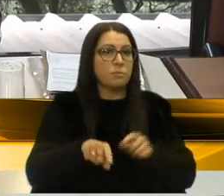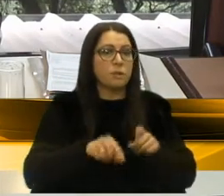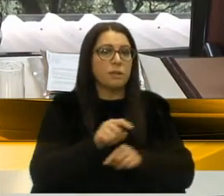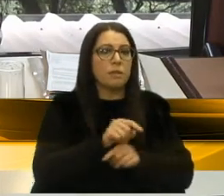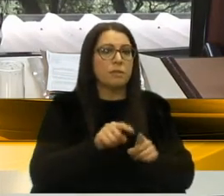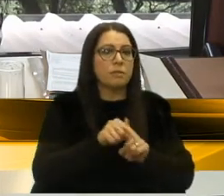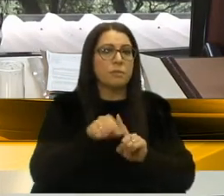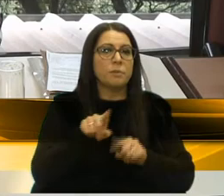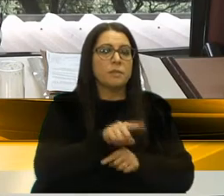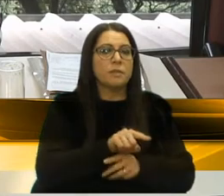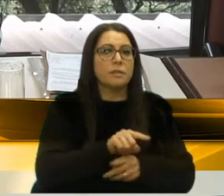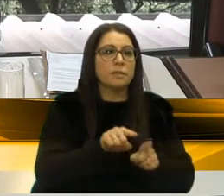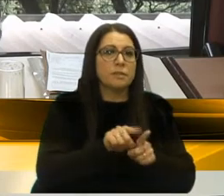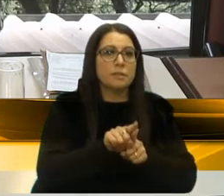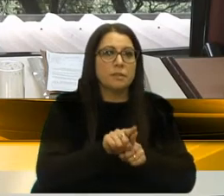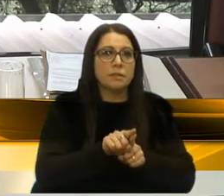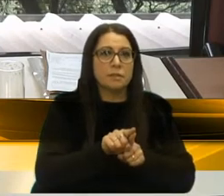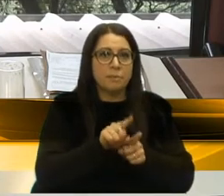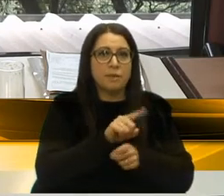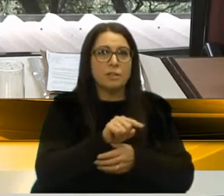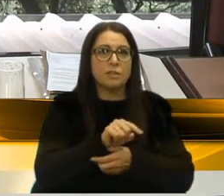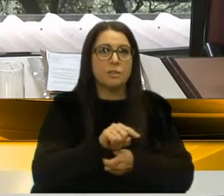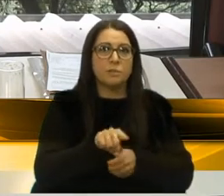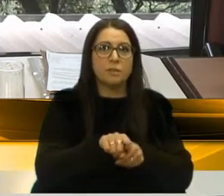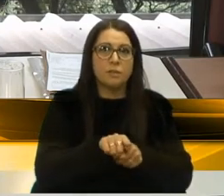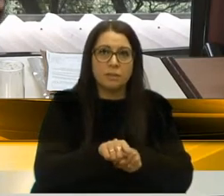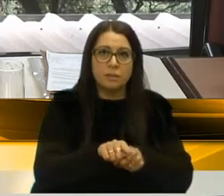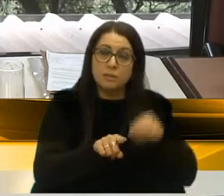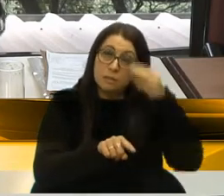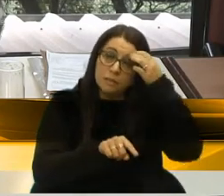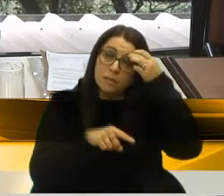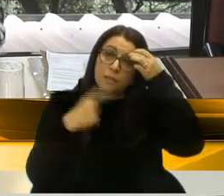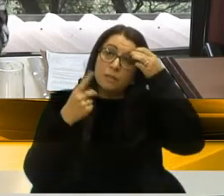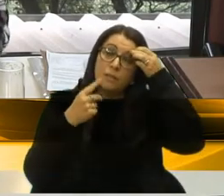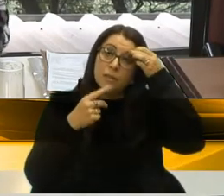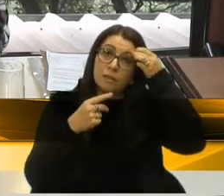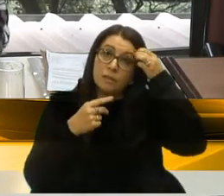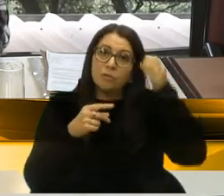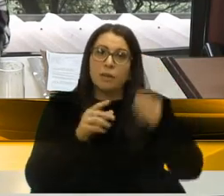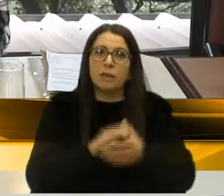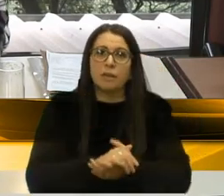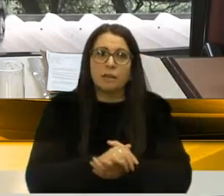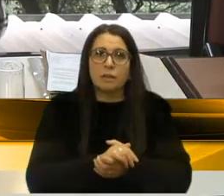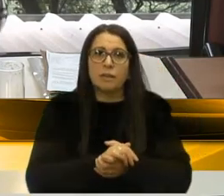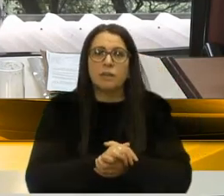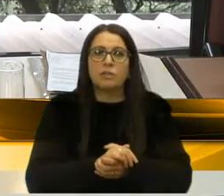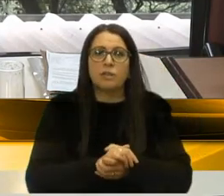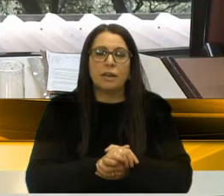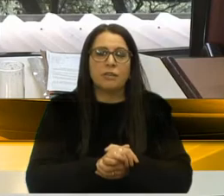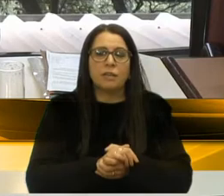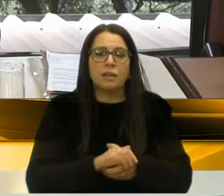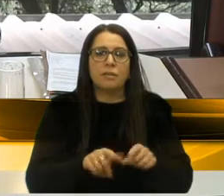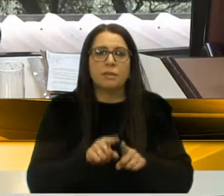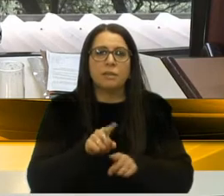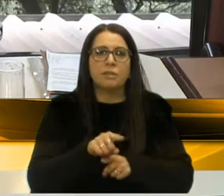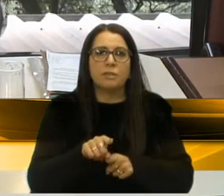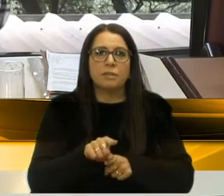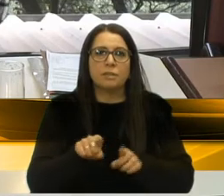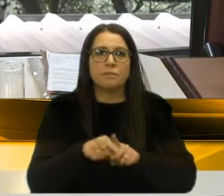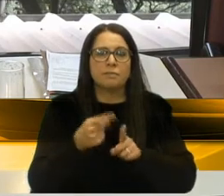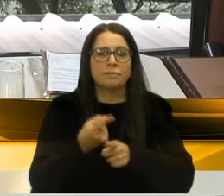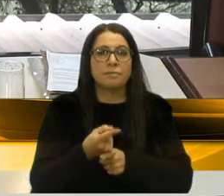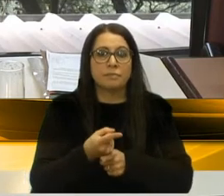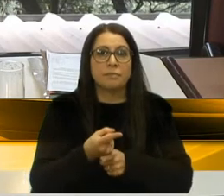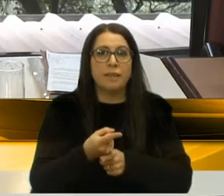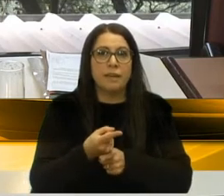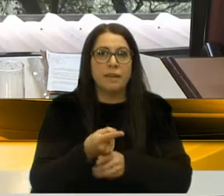fazendo, como a gente diz o palavrado bem grosso, das tripocoração, ele está sob a questão do aeroporto. Ele não perde